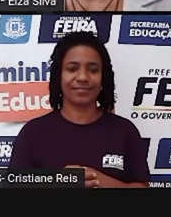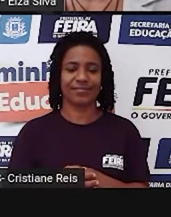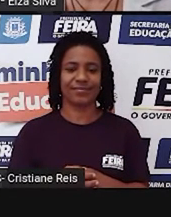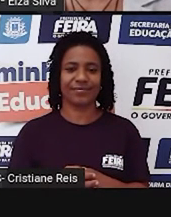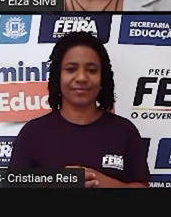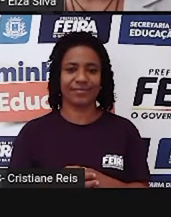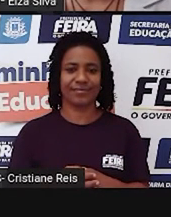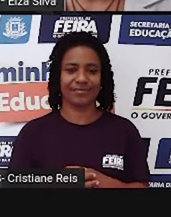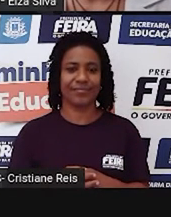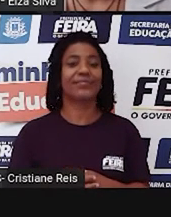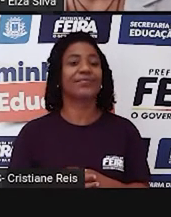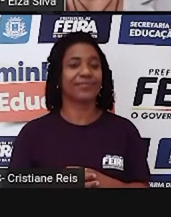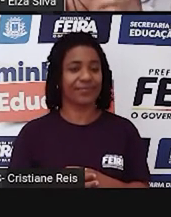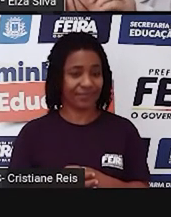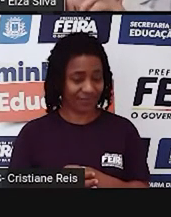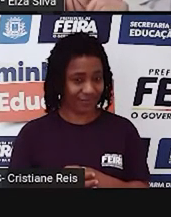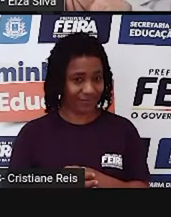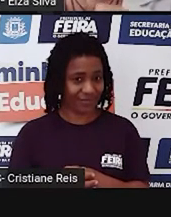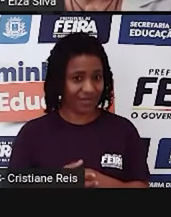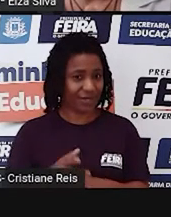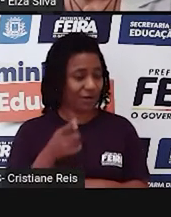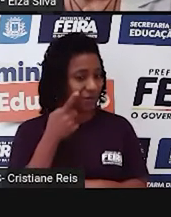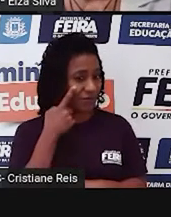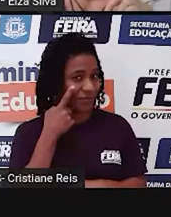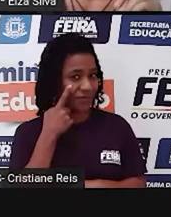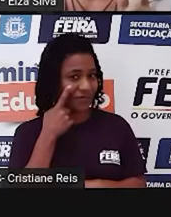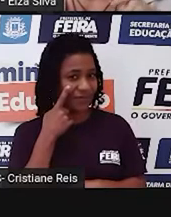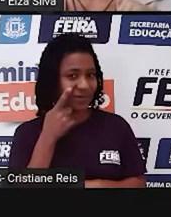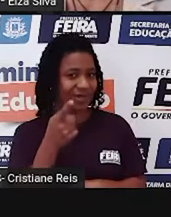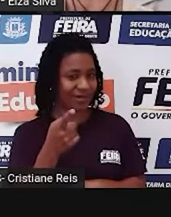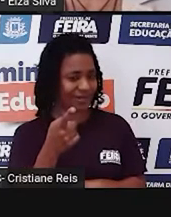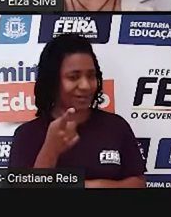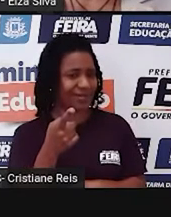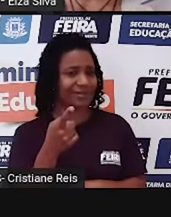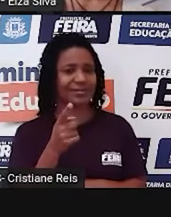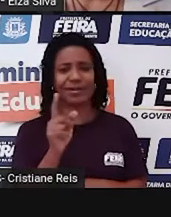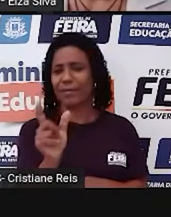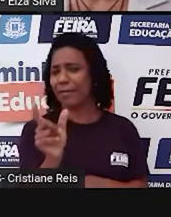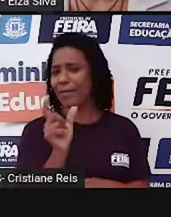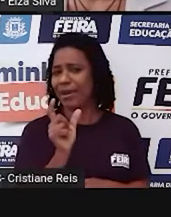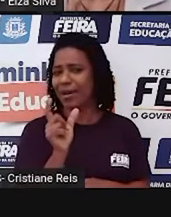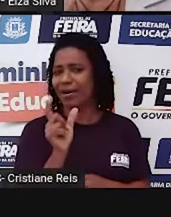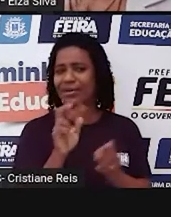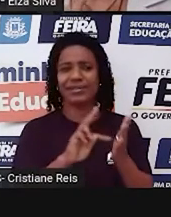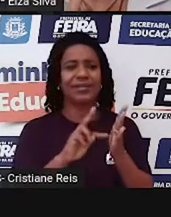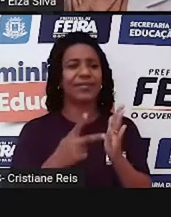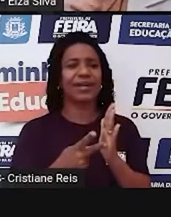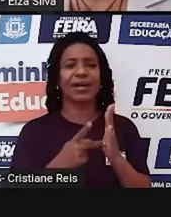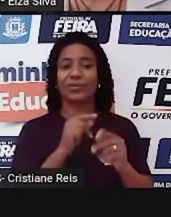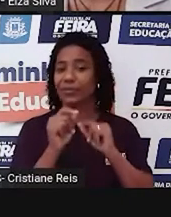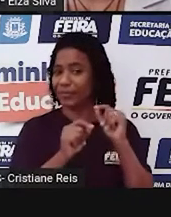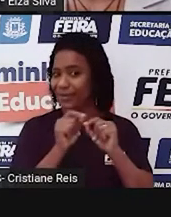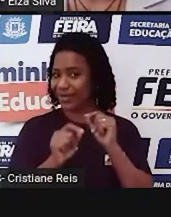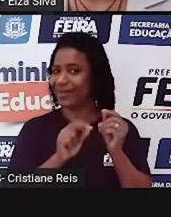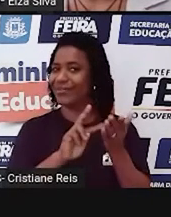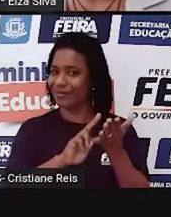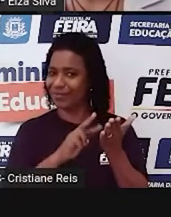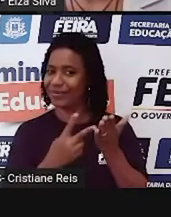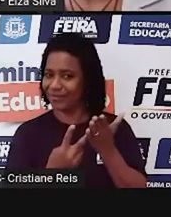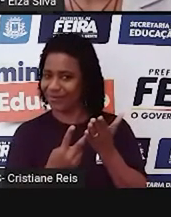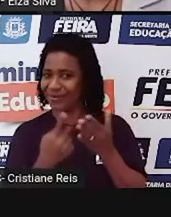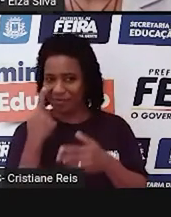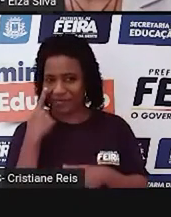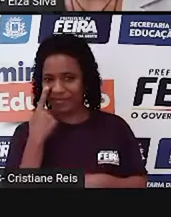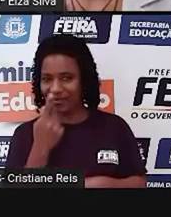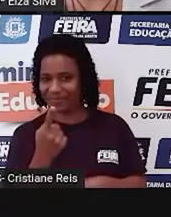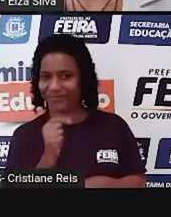journal, realizing. O que será? O que essas palavras significam? Just a moment, please. Só um minutinho,